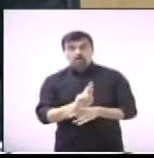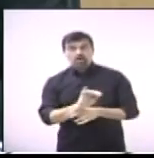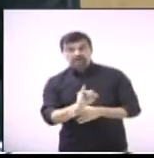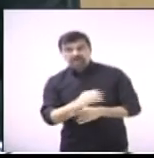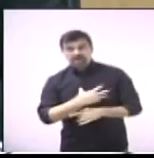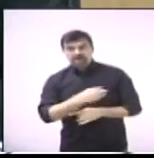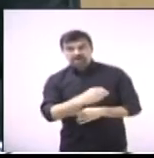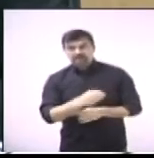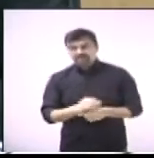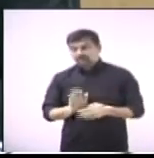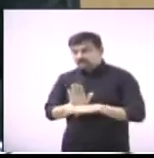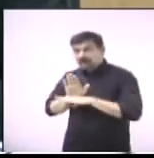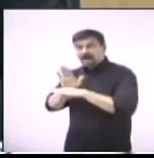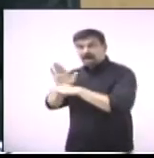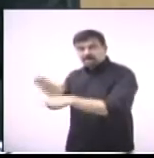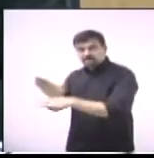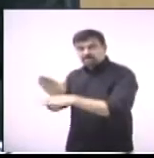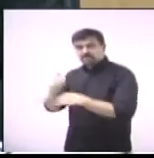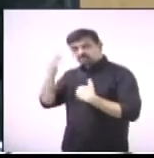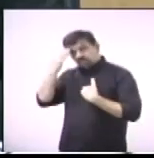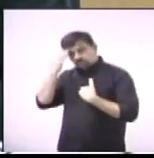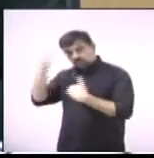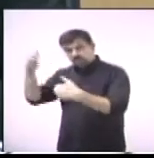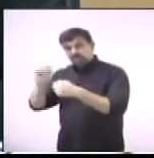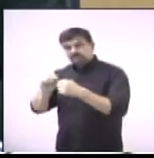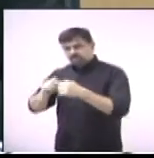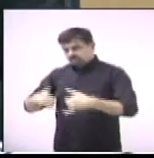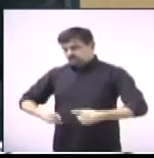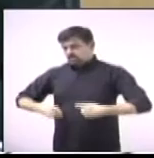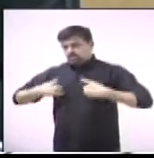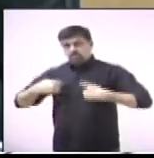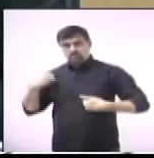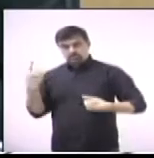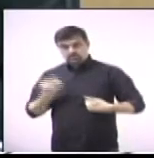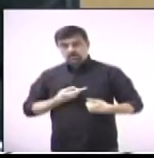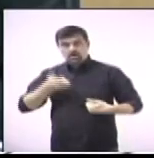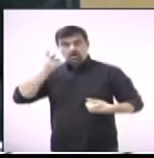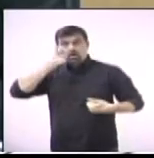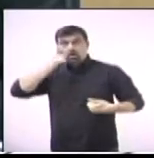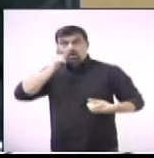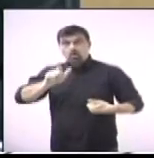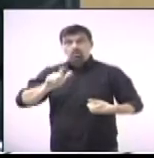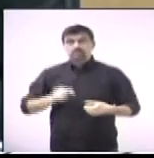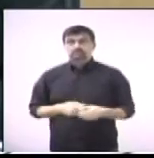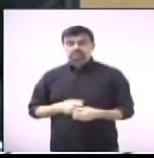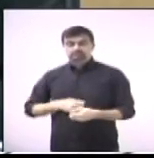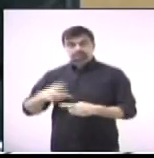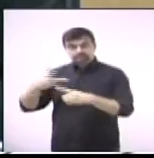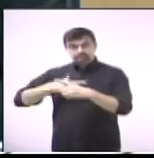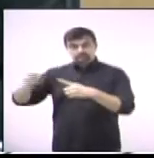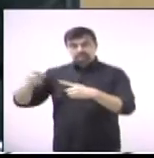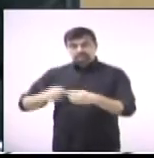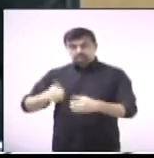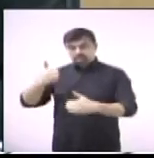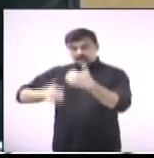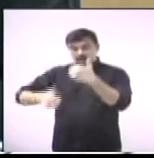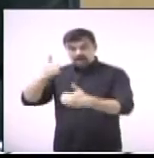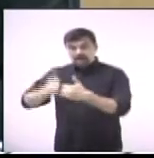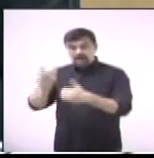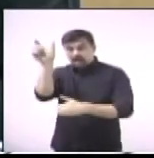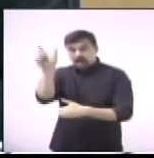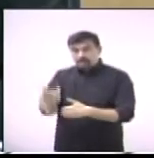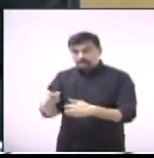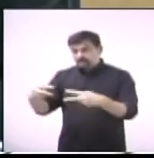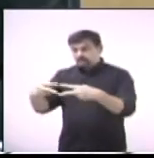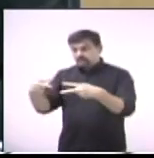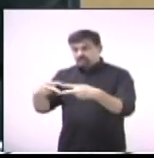parabéns, obrigada por nos dar esse orgulho de ter mais um campeão, mais um atleta paulinense que não